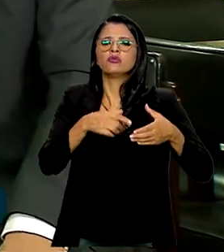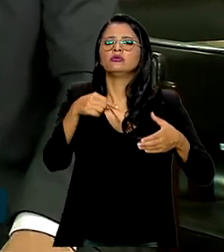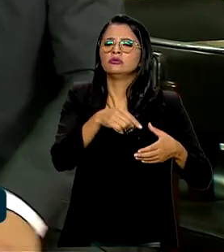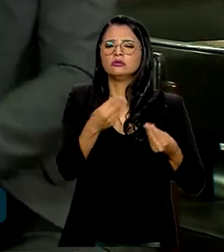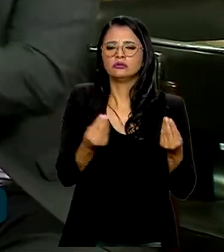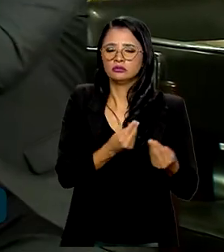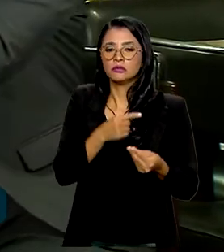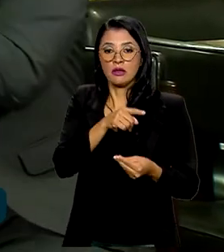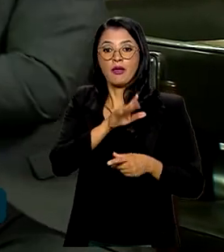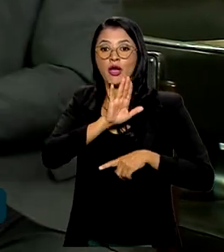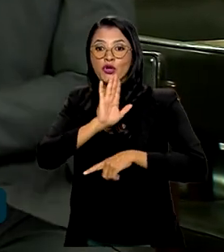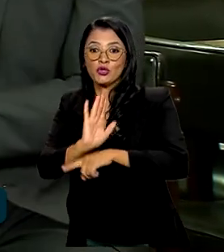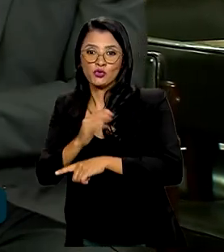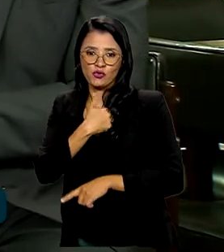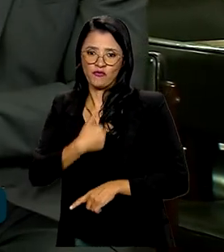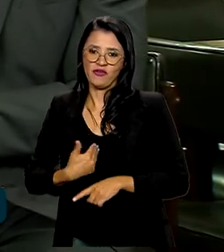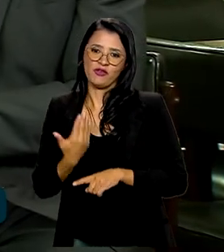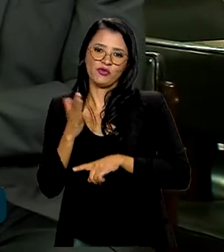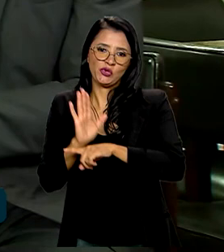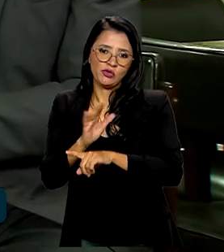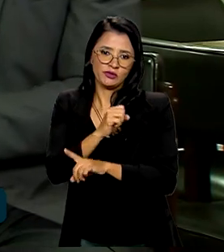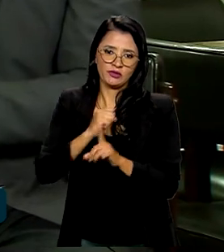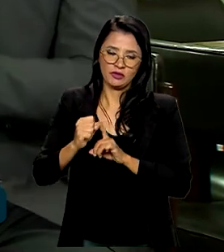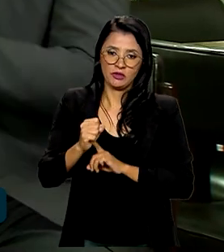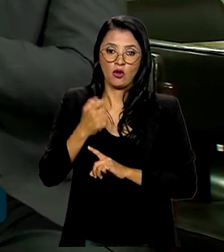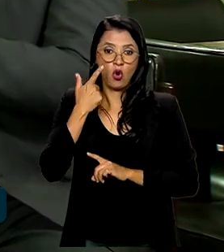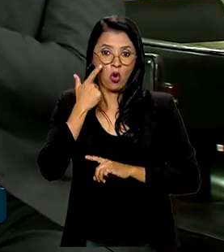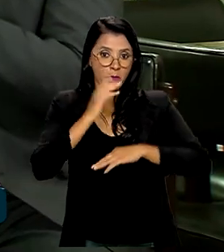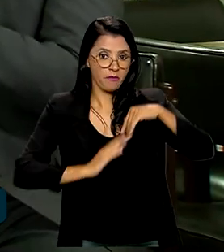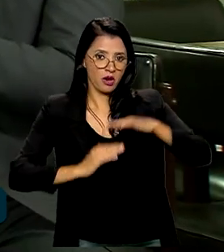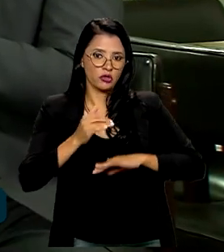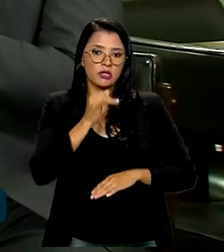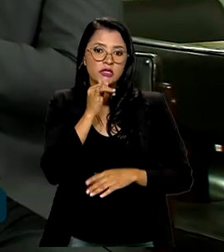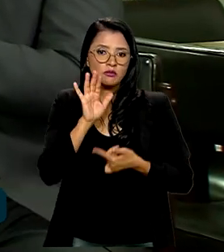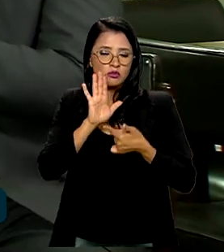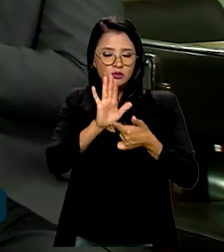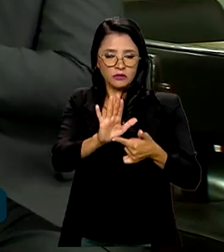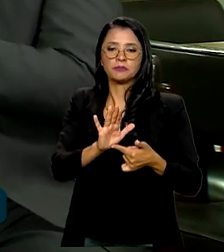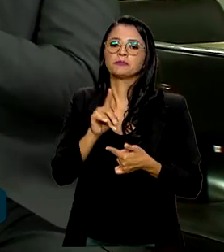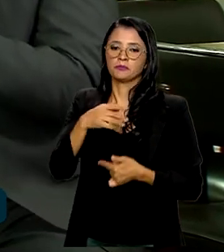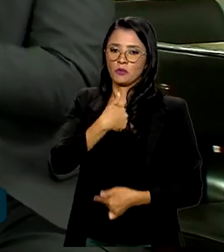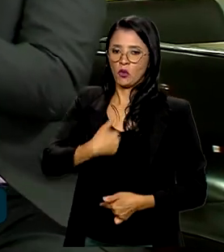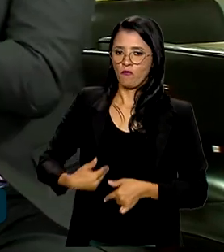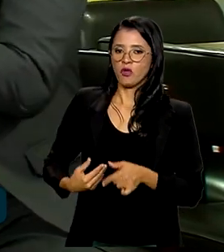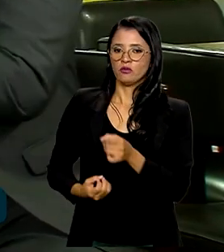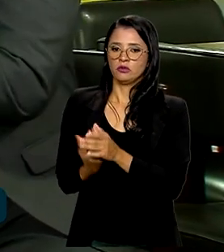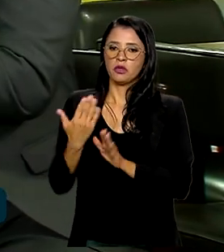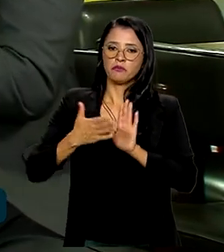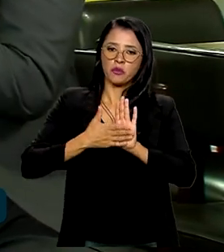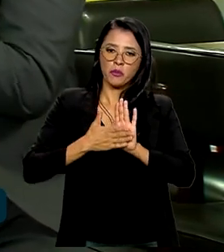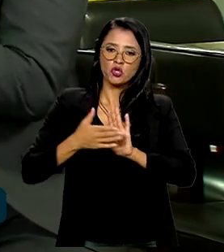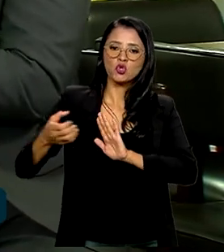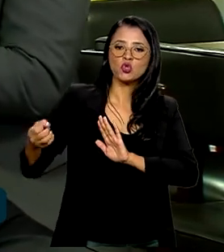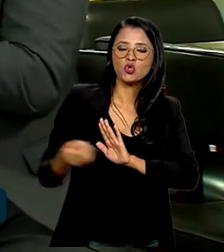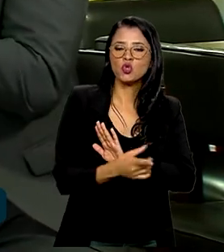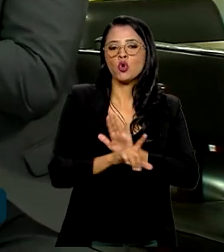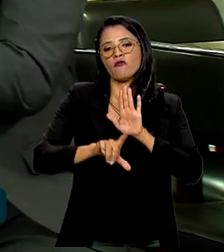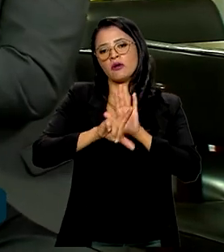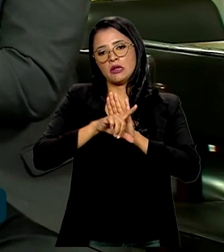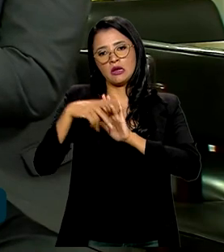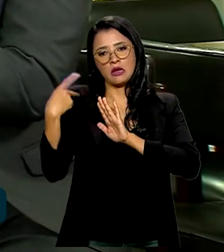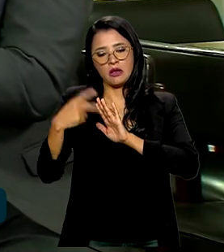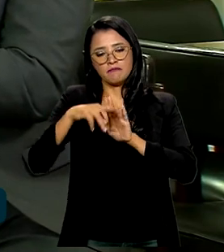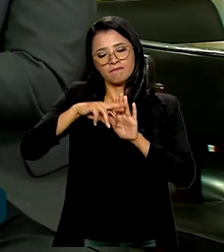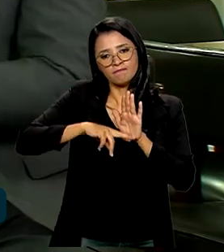governo e a sociedade a pegar uma situação bem prática. O governo está construindo a proposta de um novo marco regulatório para